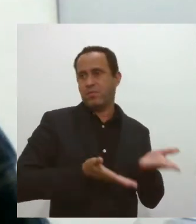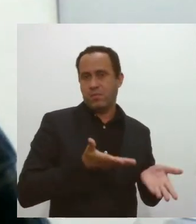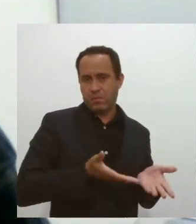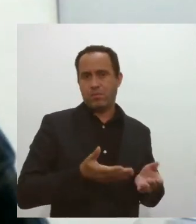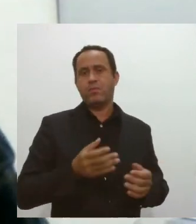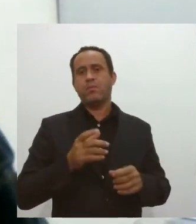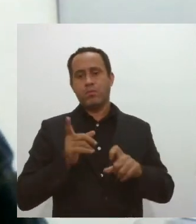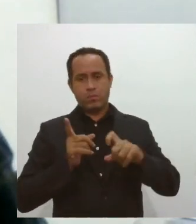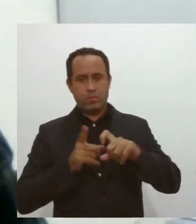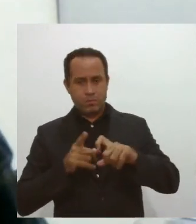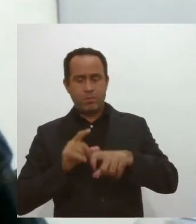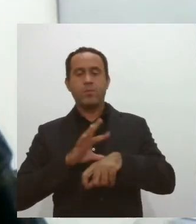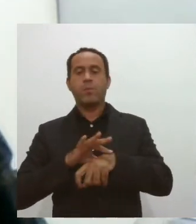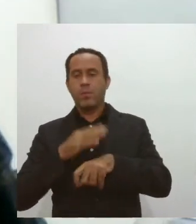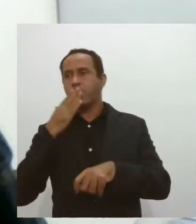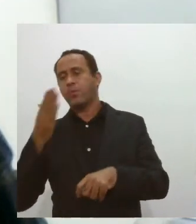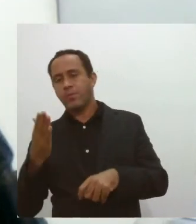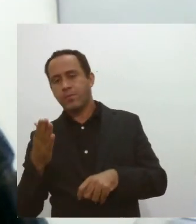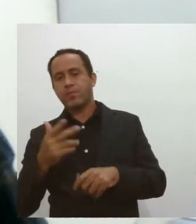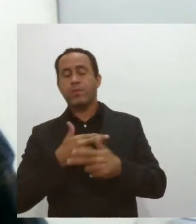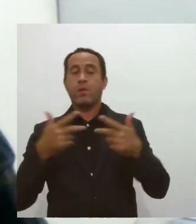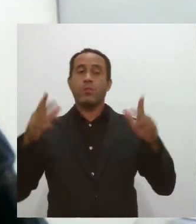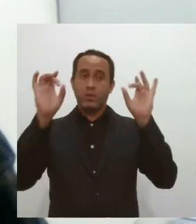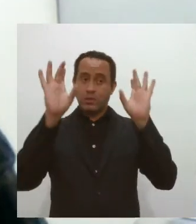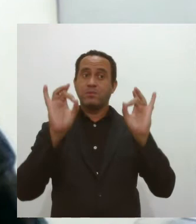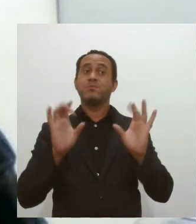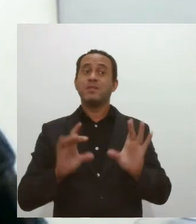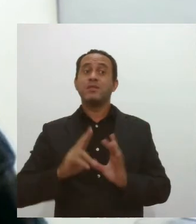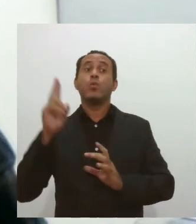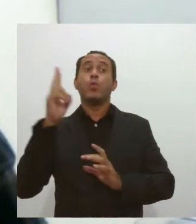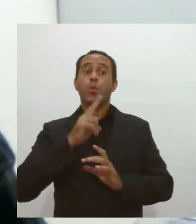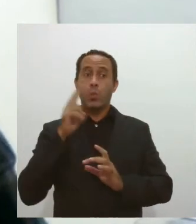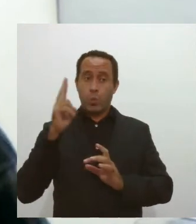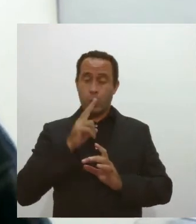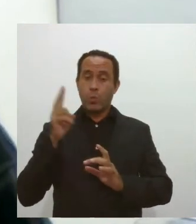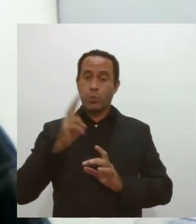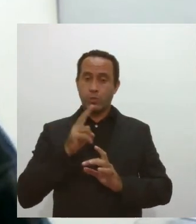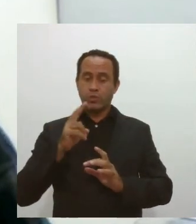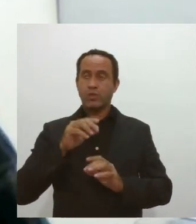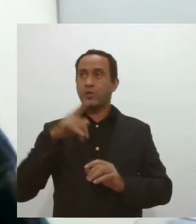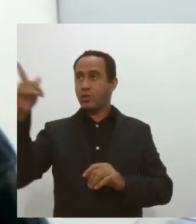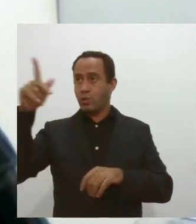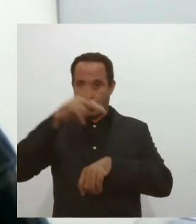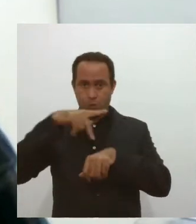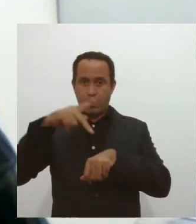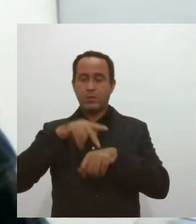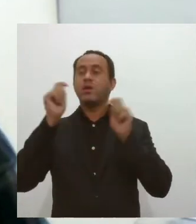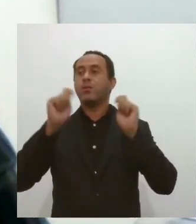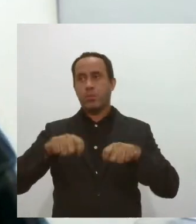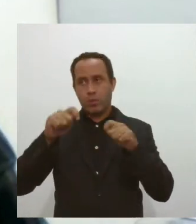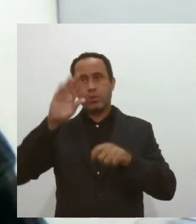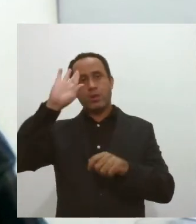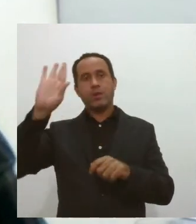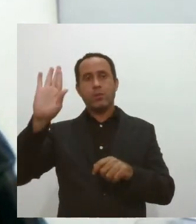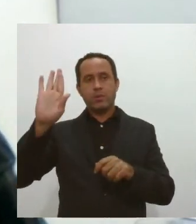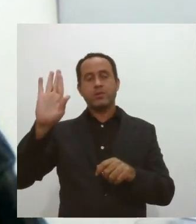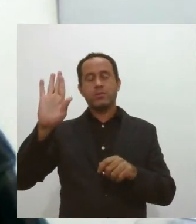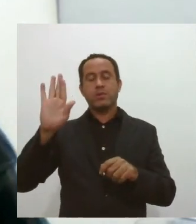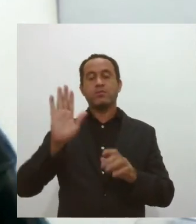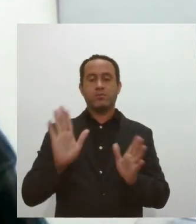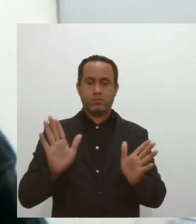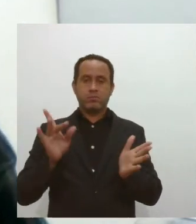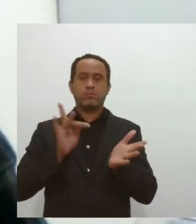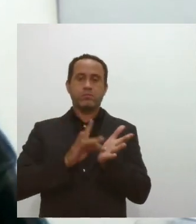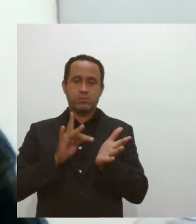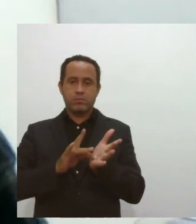pacientes que vão fazer algum caso de urgência no exterior, aí sim, a gente dá uma prioridade. Porque, realmente,